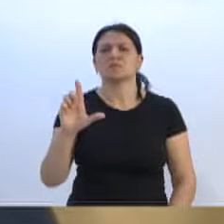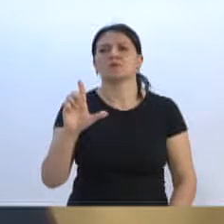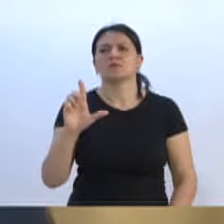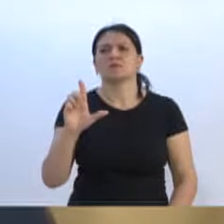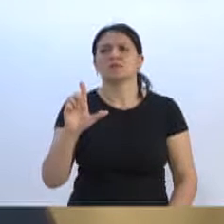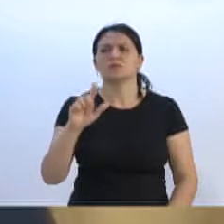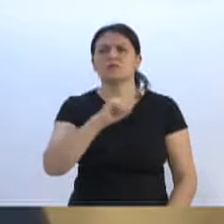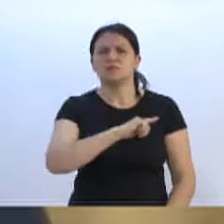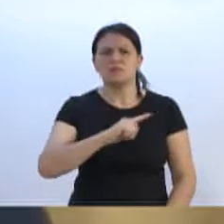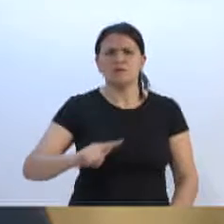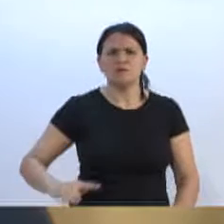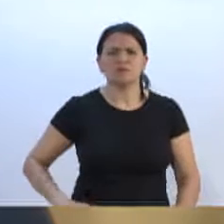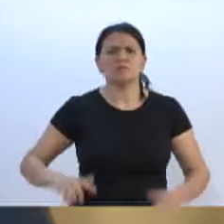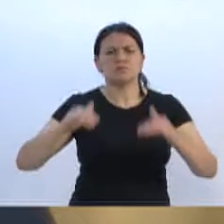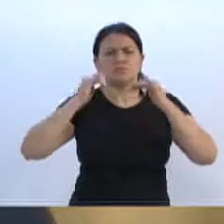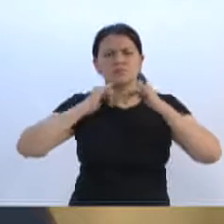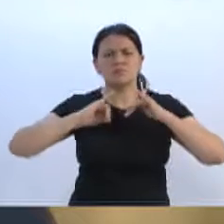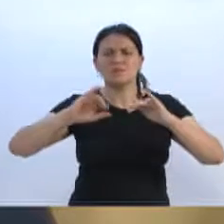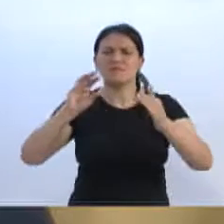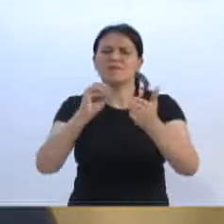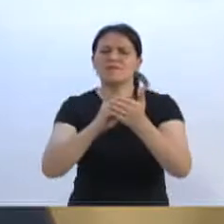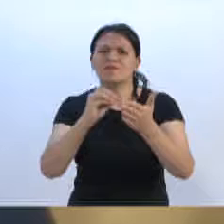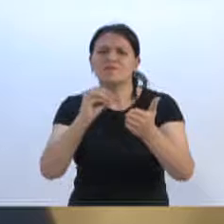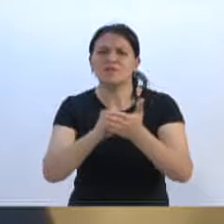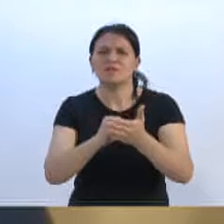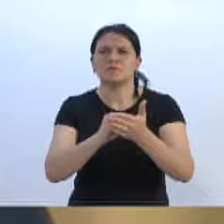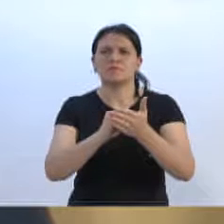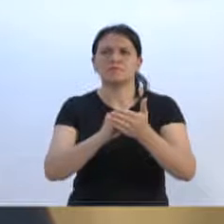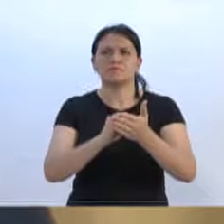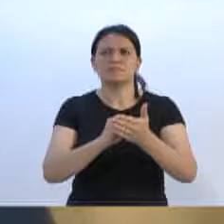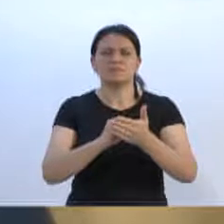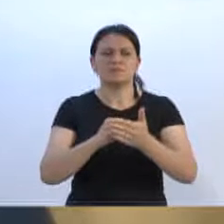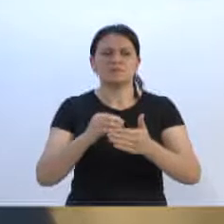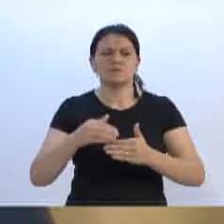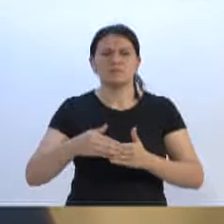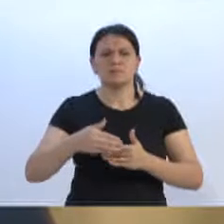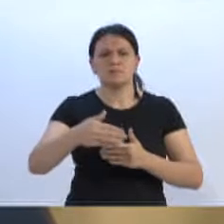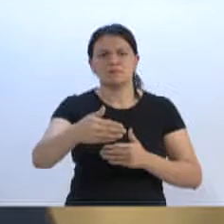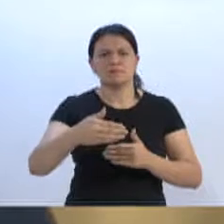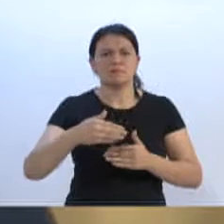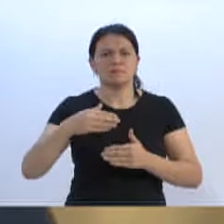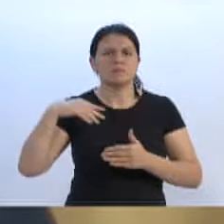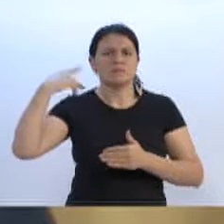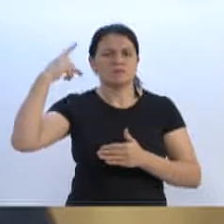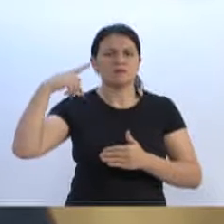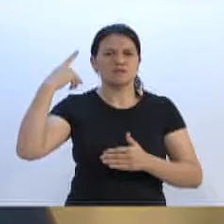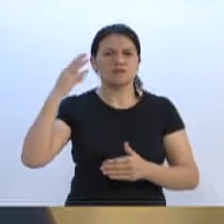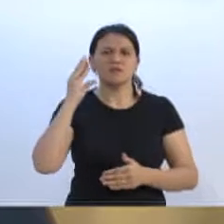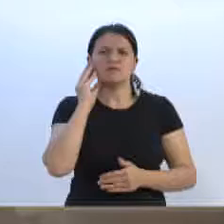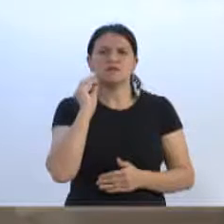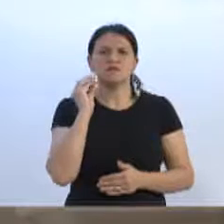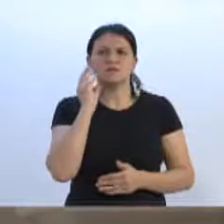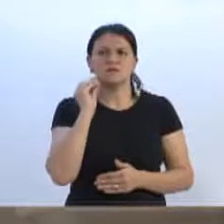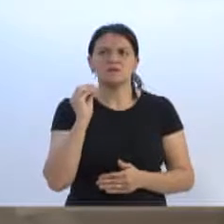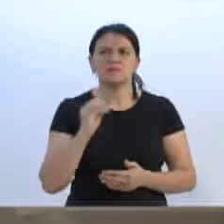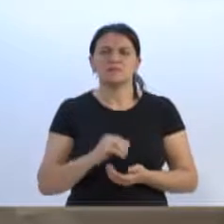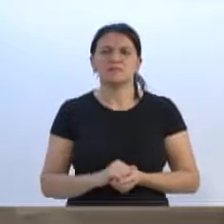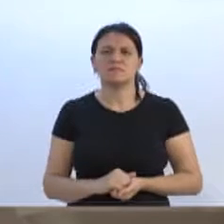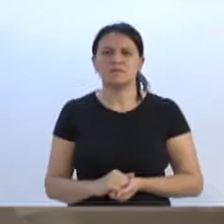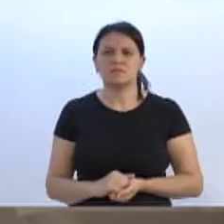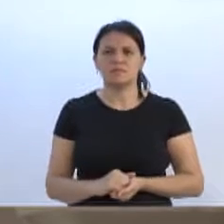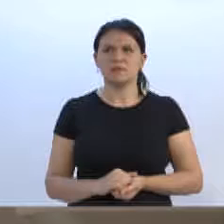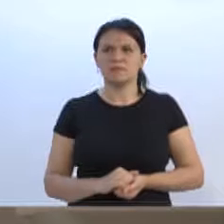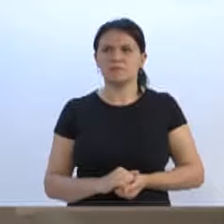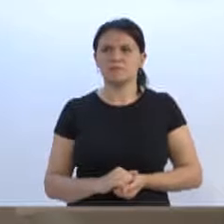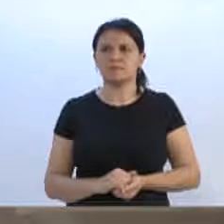O governador falou na defasagem. E eu concedo a palavra ao vereador Gilson. Com autorização do orador, uma parte concedida ao